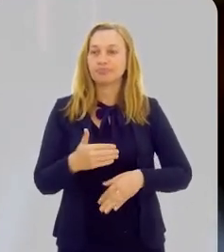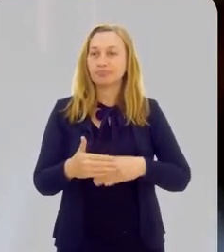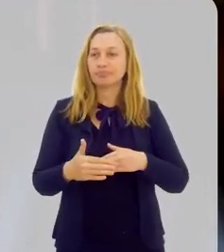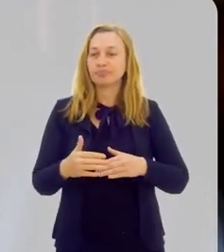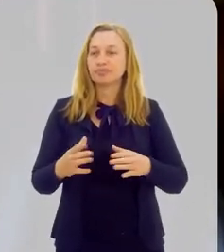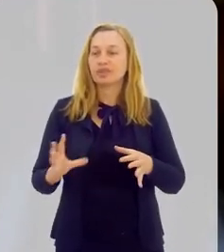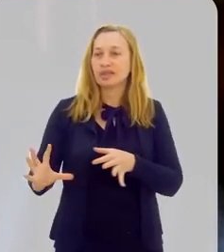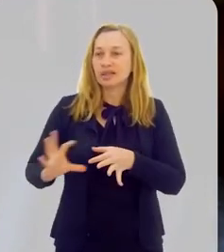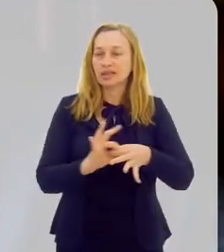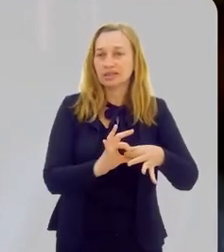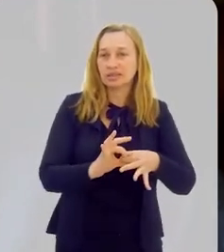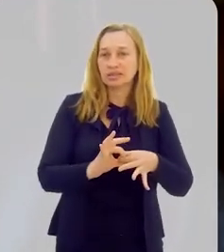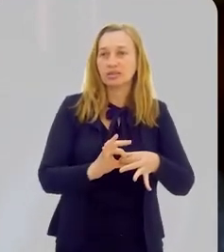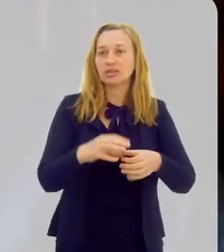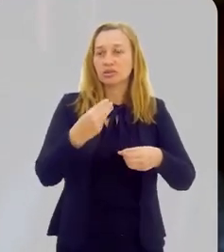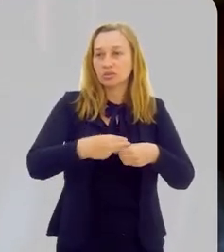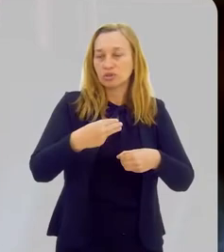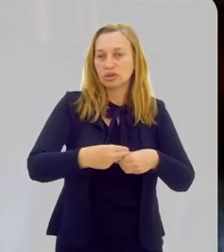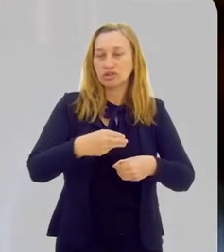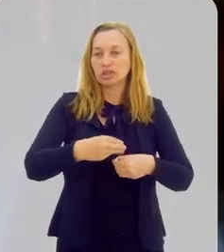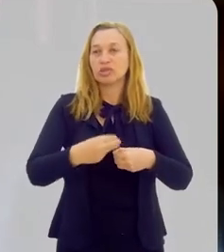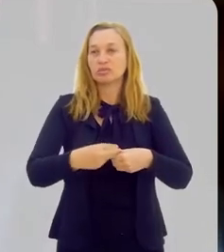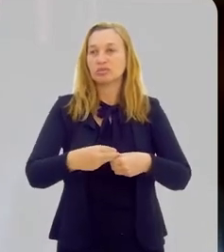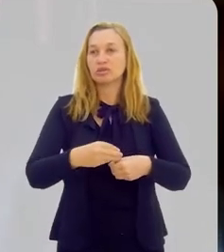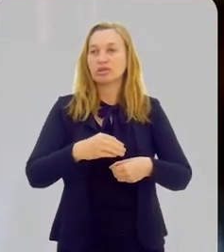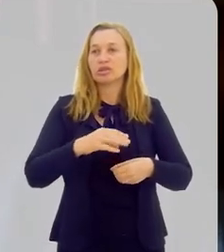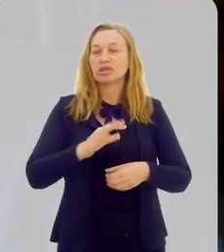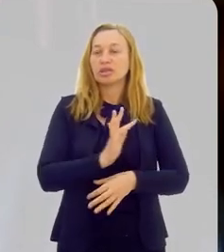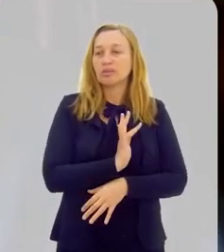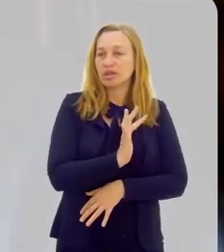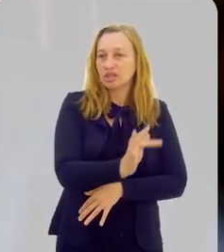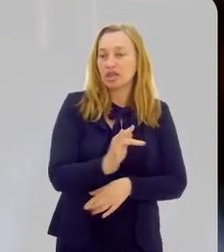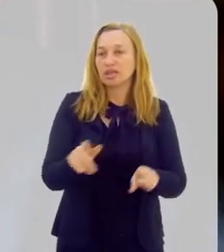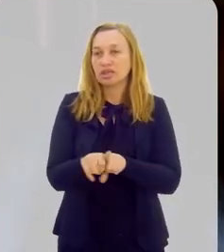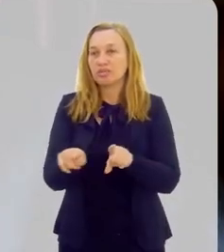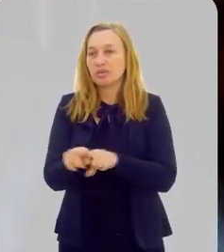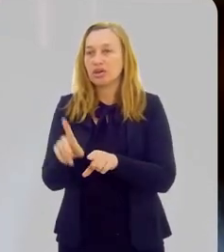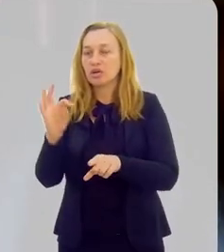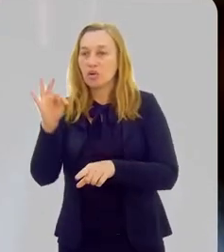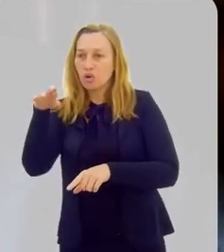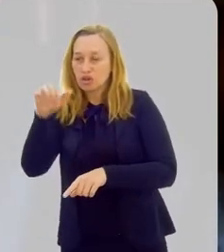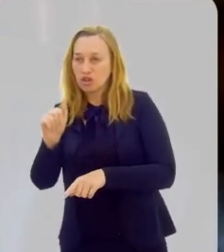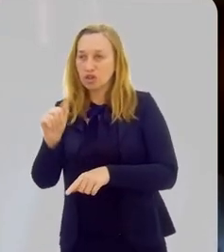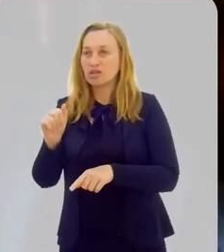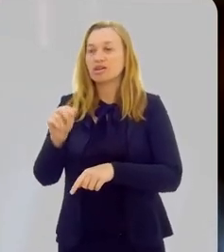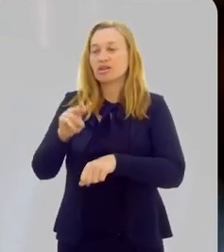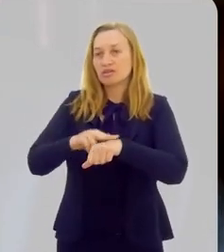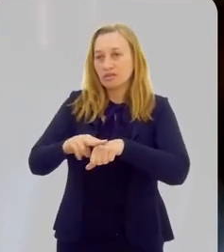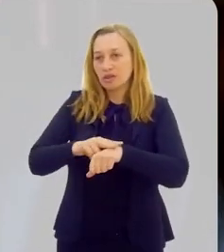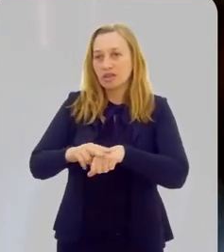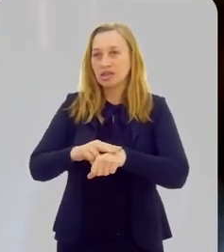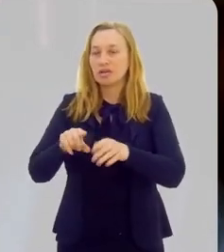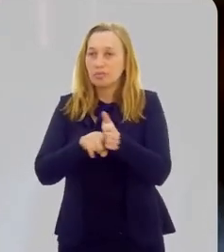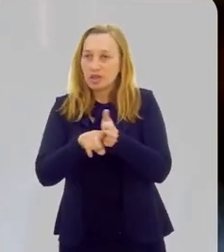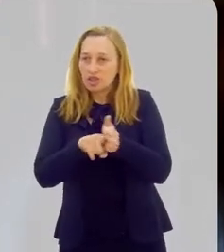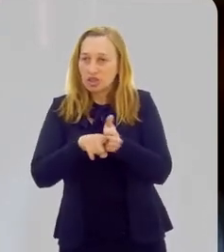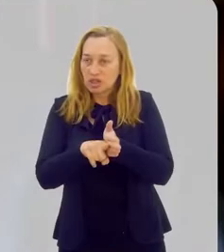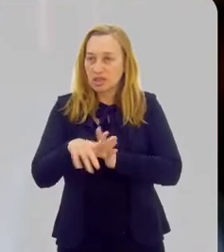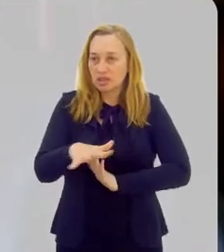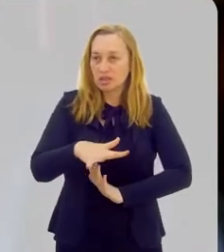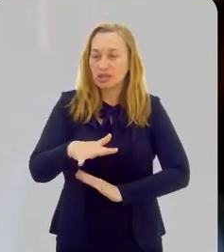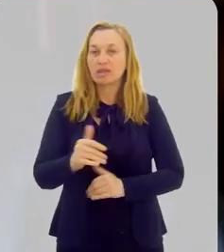tem bastante inserção nos municípios da Baixada, no município da Costa Verde e com pesquisas desenvolvidas nessa